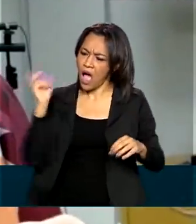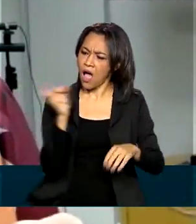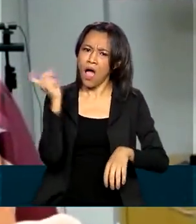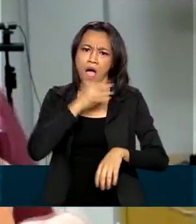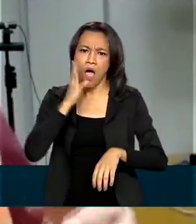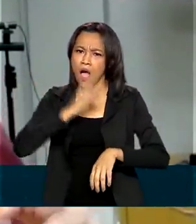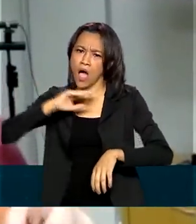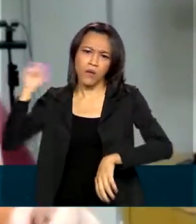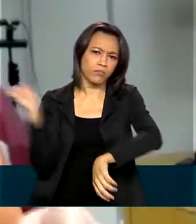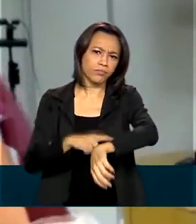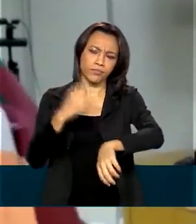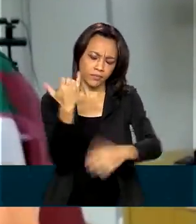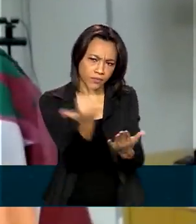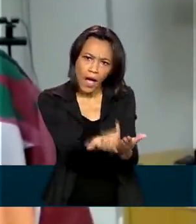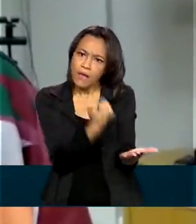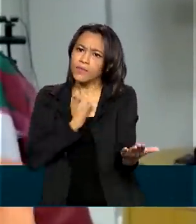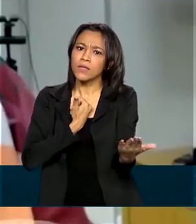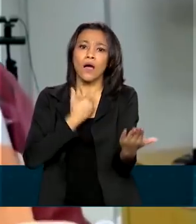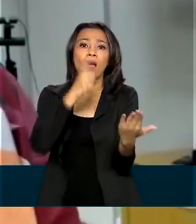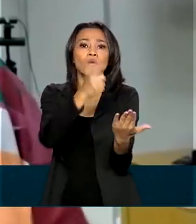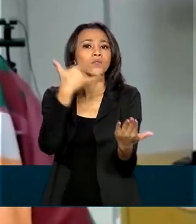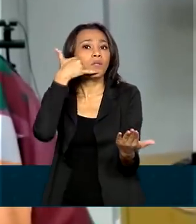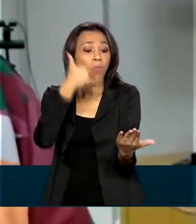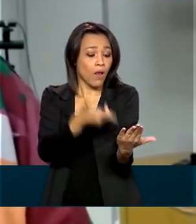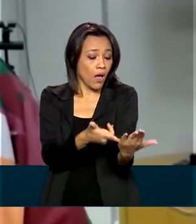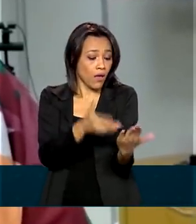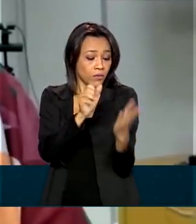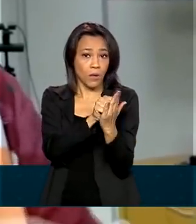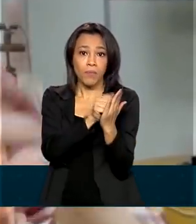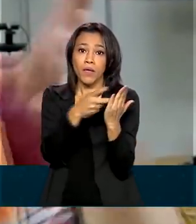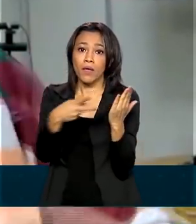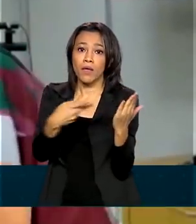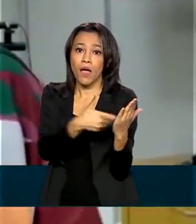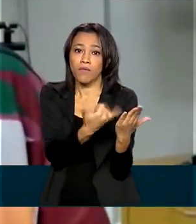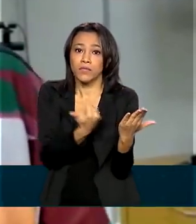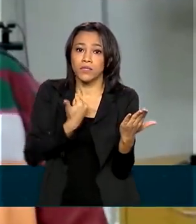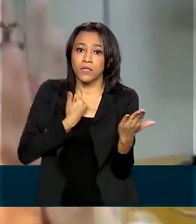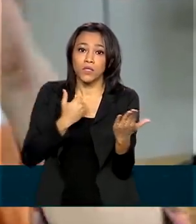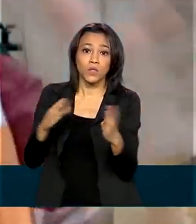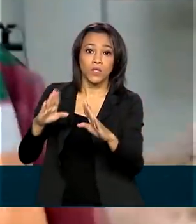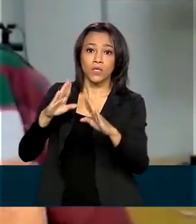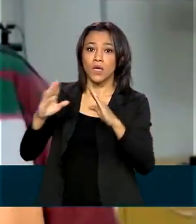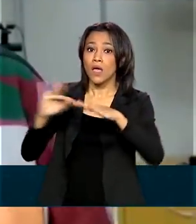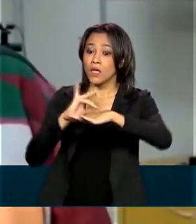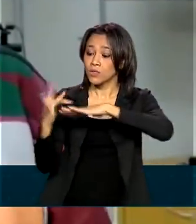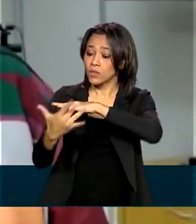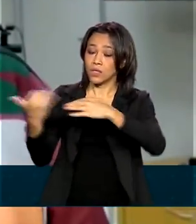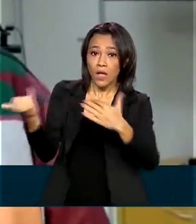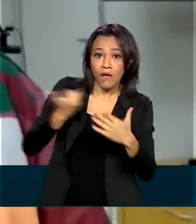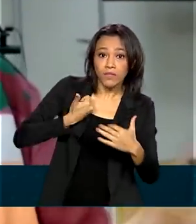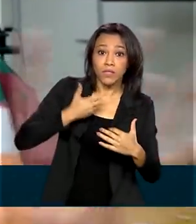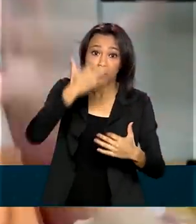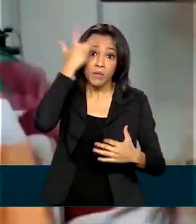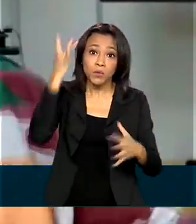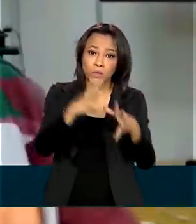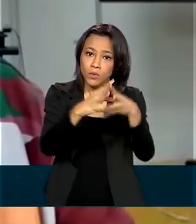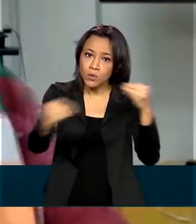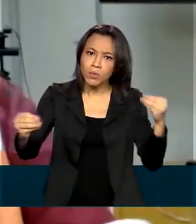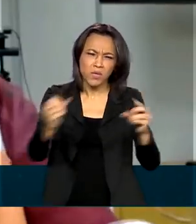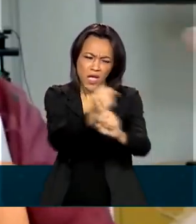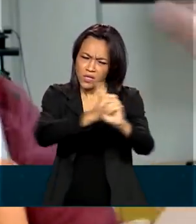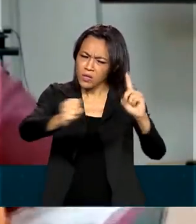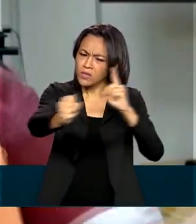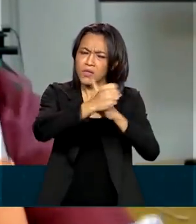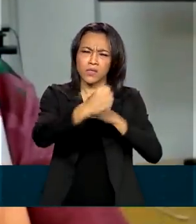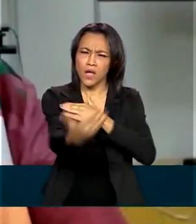Nós temos que receber um alerta aí no nosso celular, no nosso aplicativo, nas nossas redes sociais de que aquela pessoa desapareceu. E a sociedade